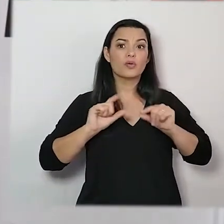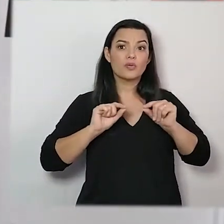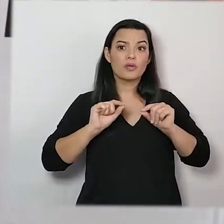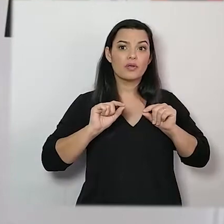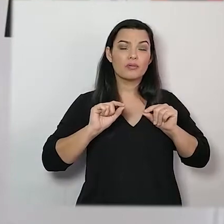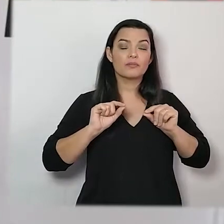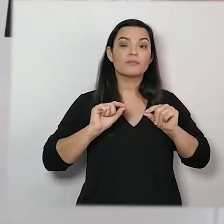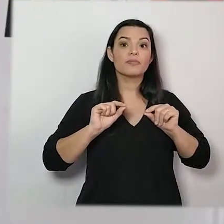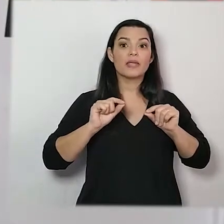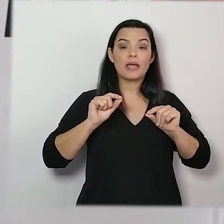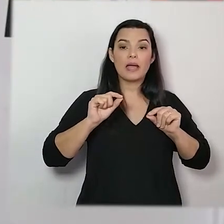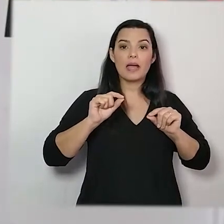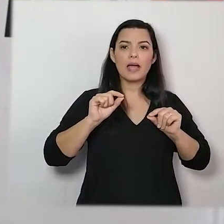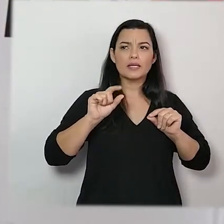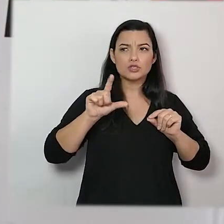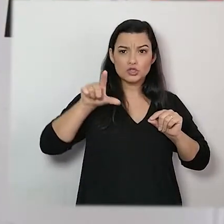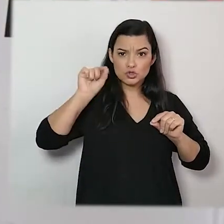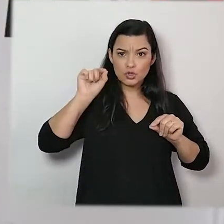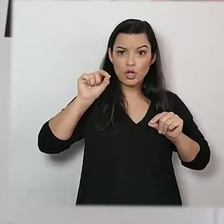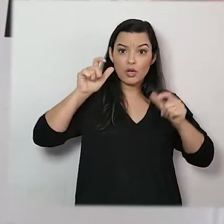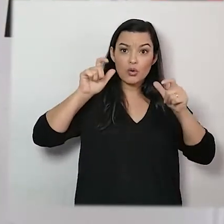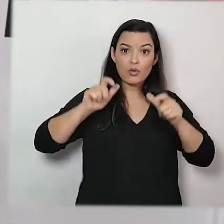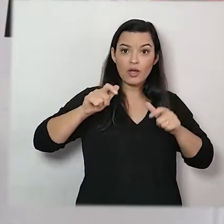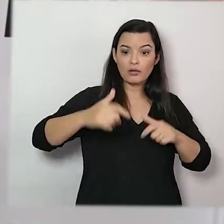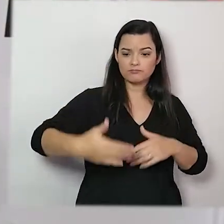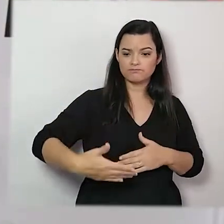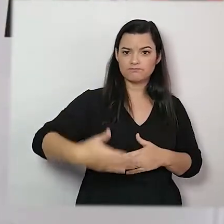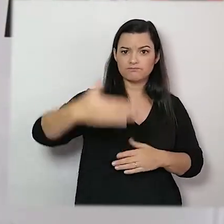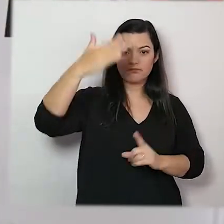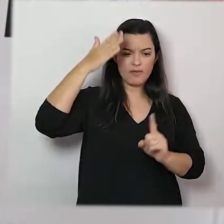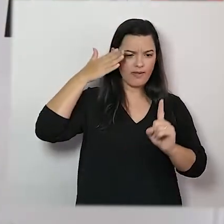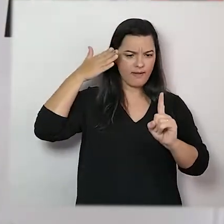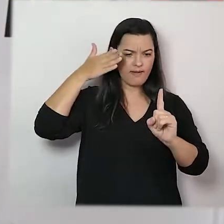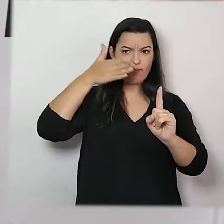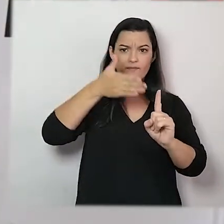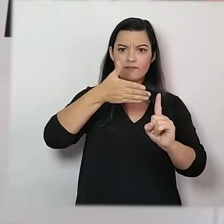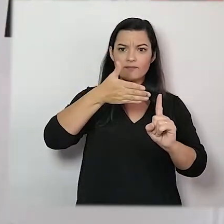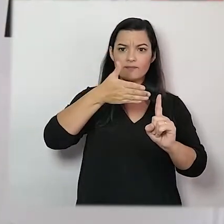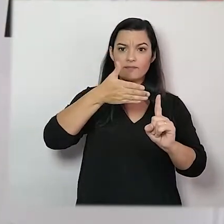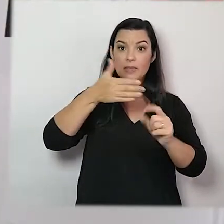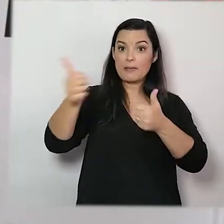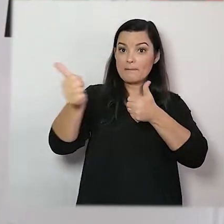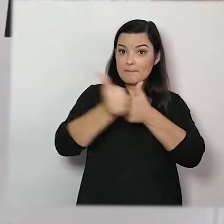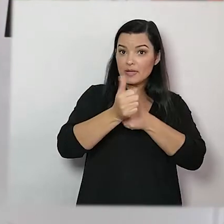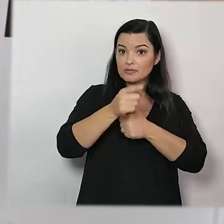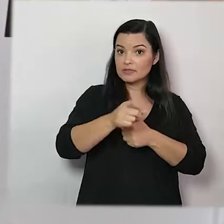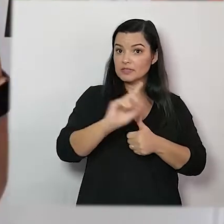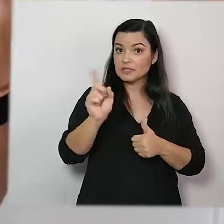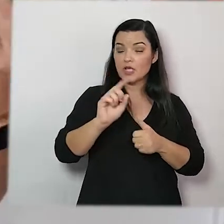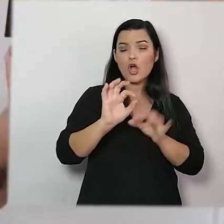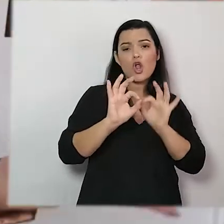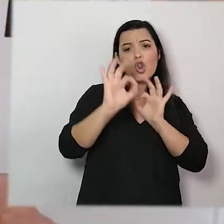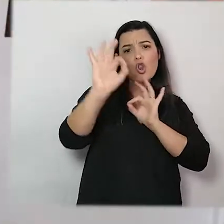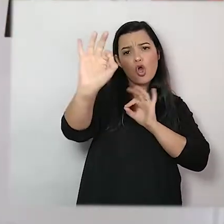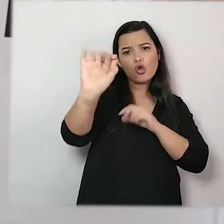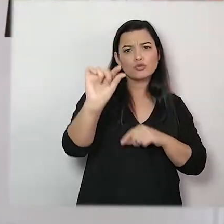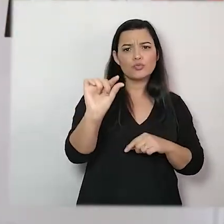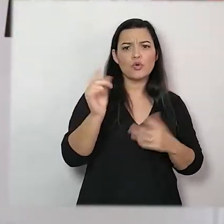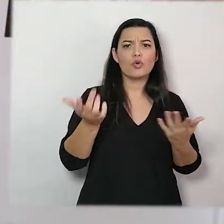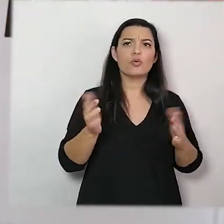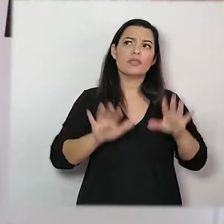localizar um ponto de referência que não pode estar muito perto de você, tá bom? Tem que estar um pouquinho